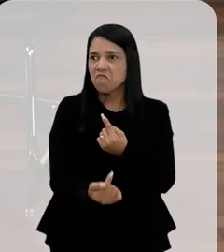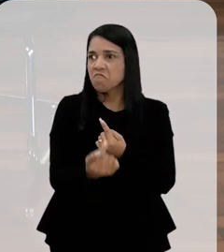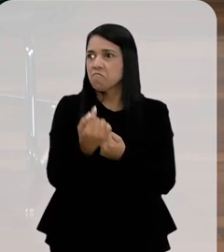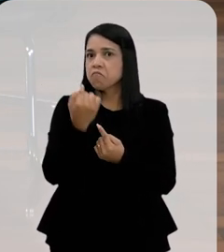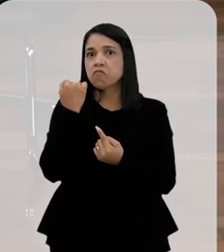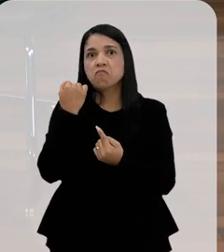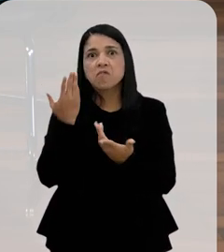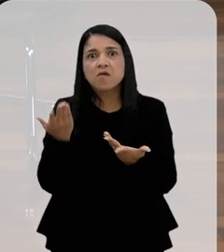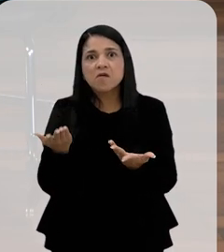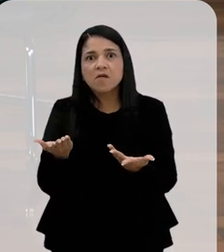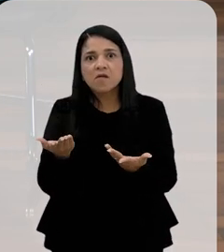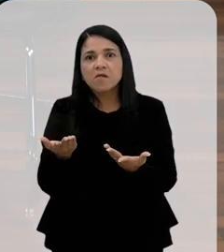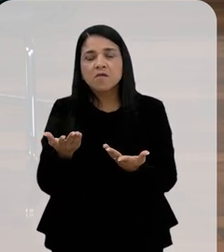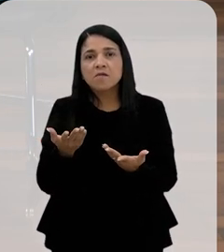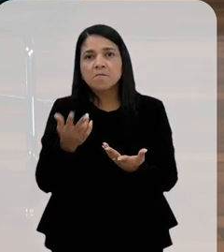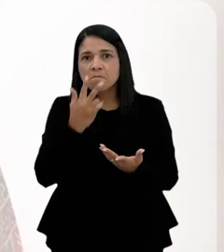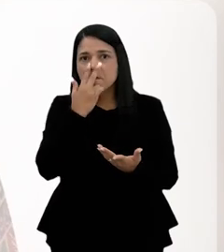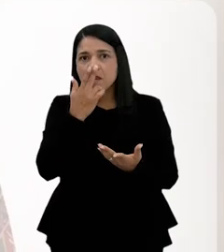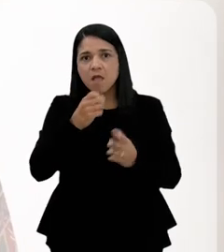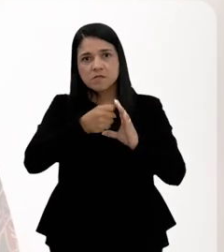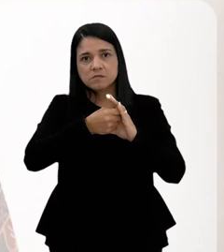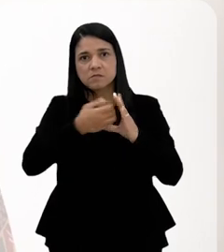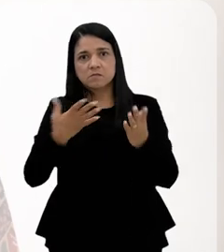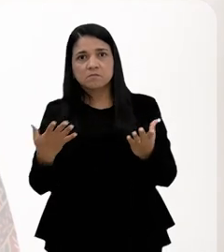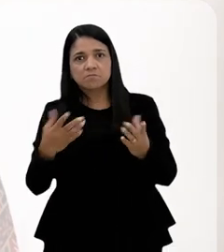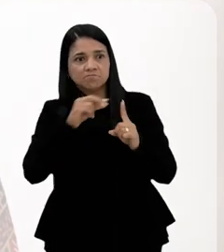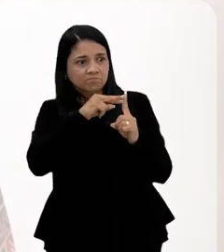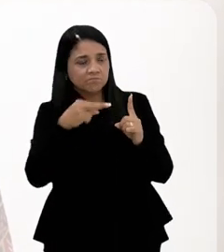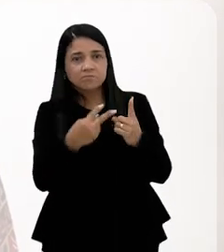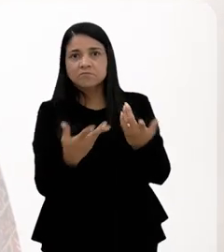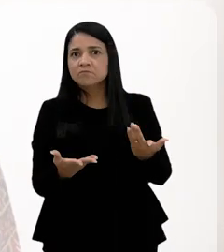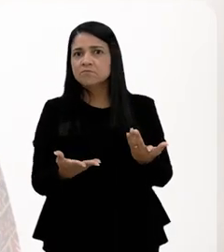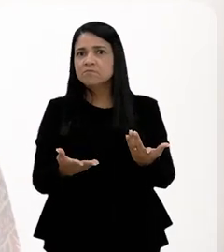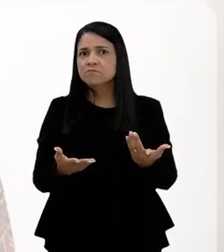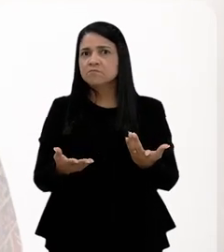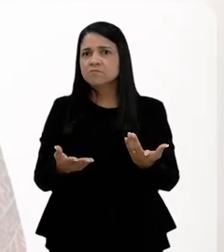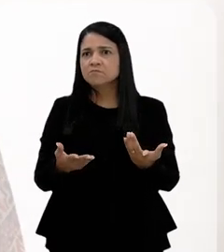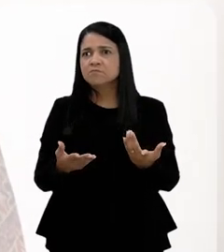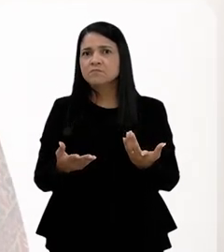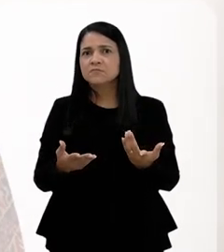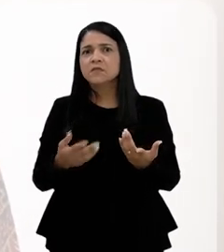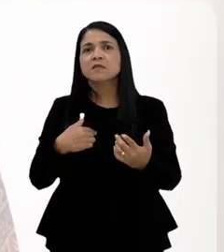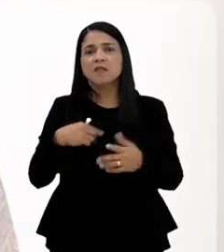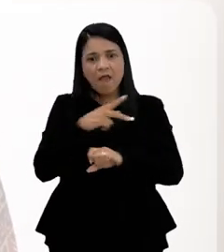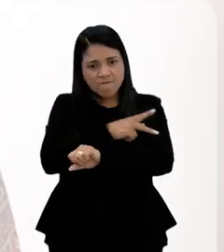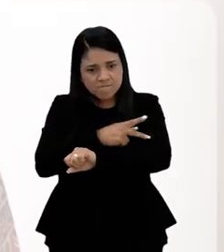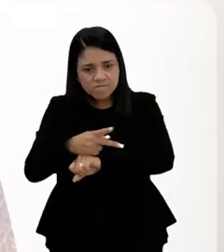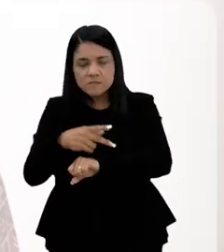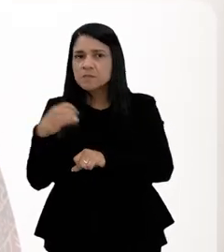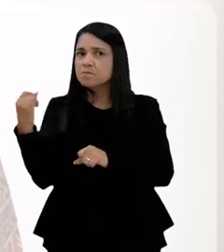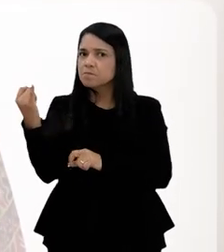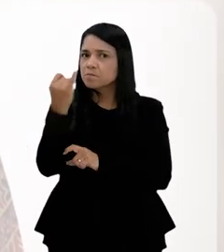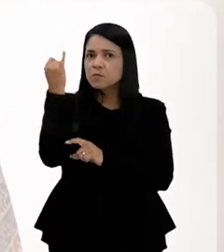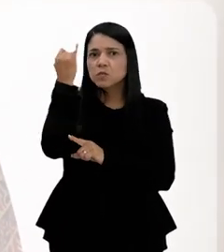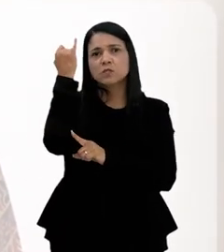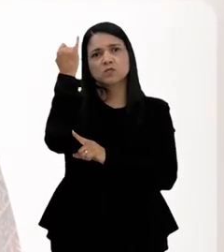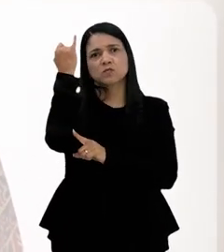nesse aspecto. E, para nós, é muito importante essa visita, né,